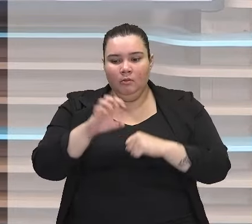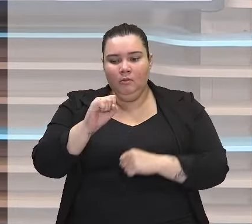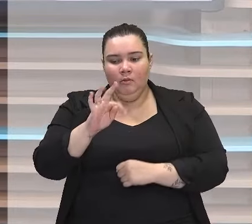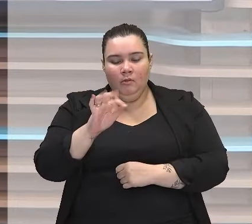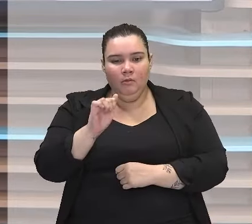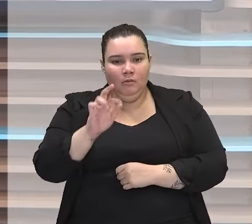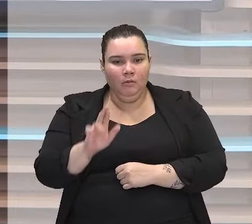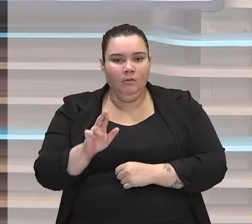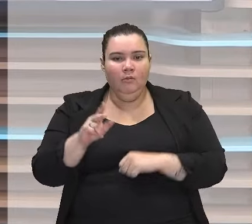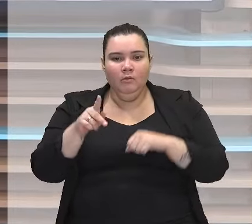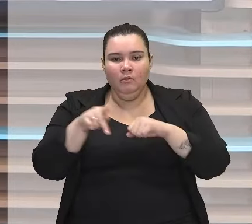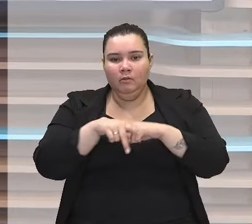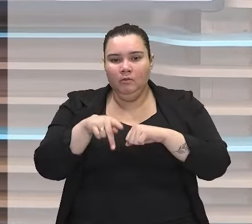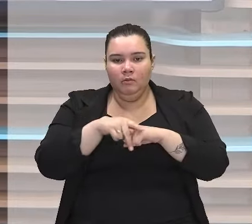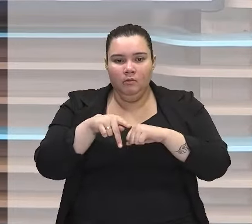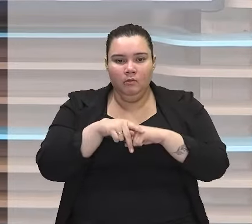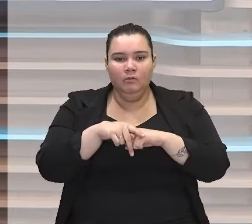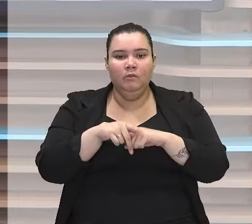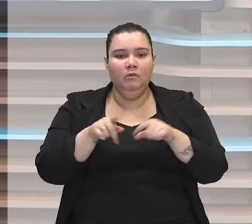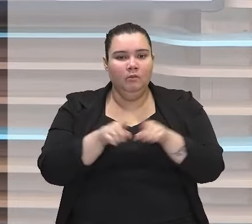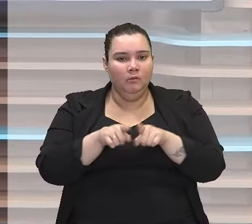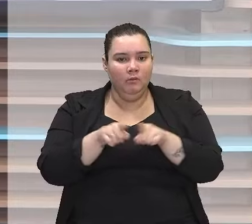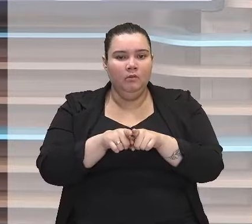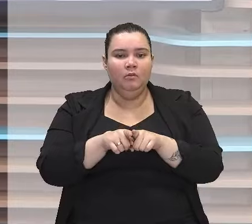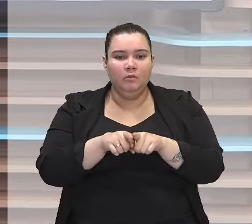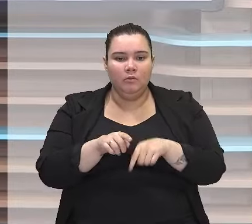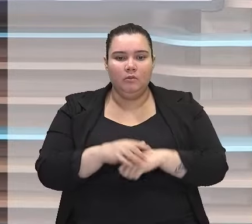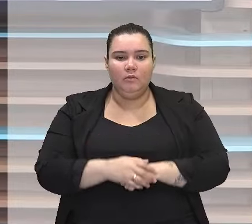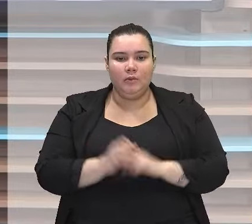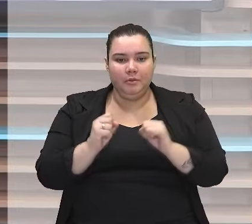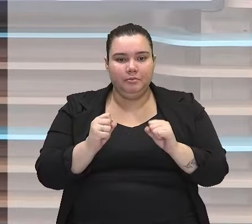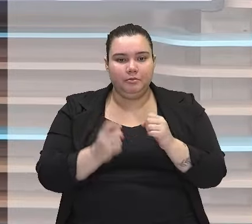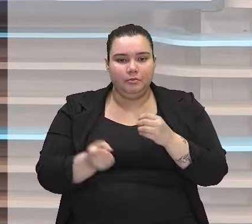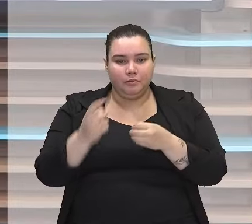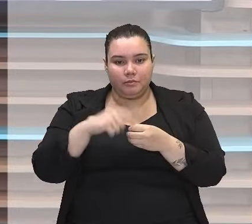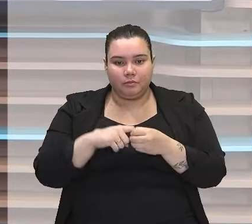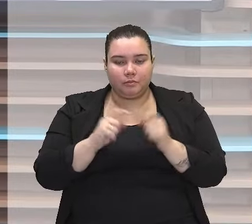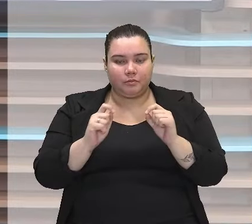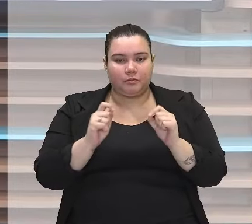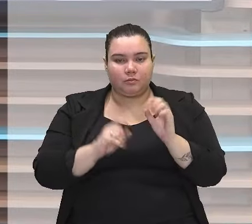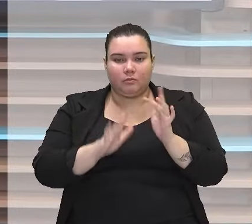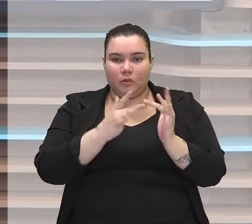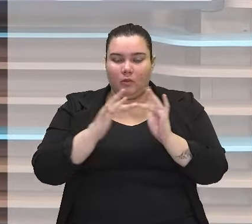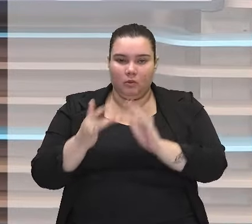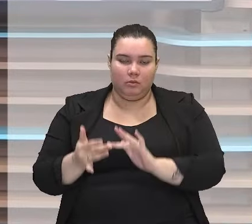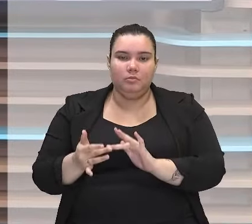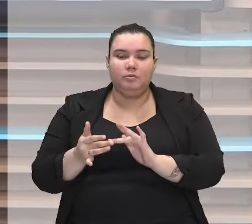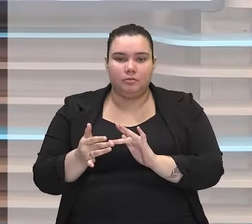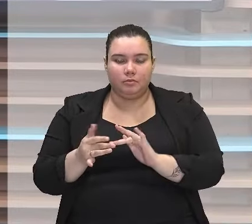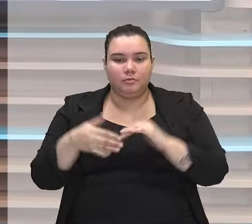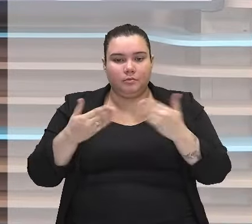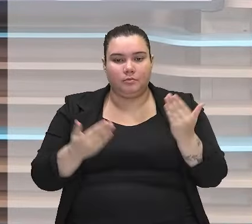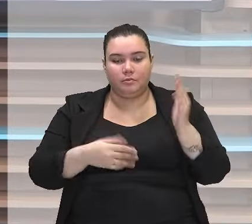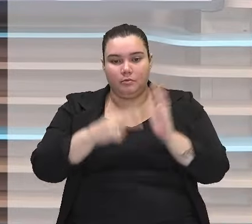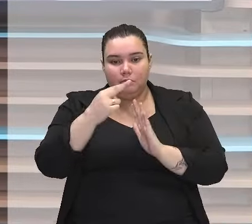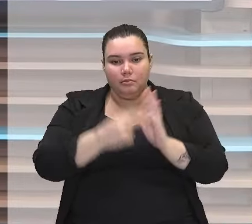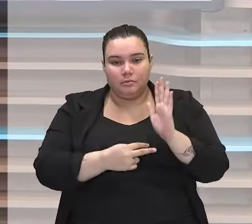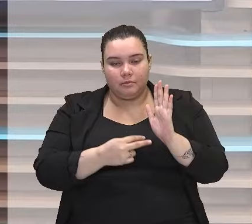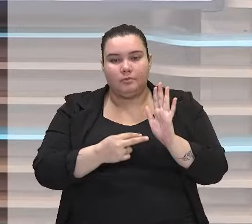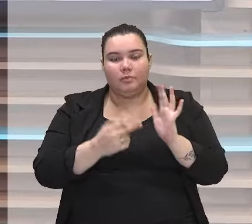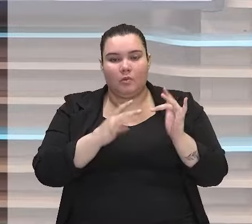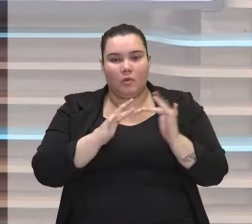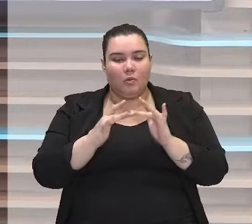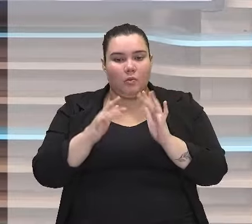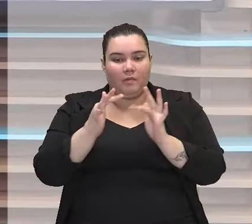o pronome que foi omitido também, eles podem ser recuperados pelo contexto. Então, quando a gente lê esse enunciado, a gente